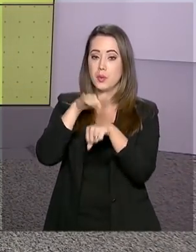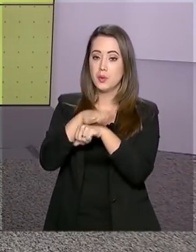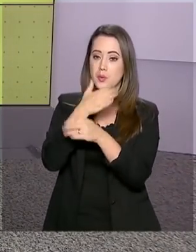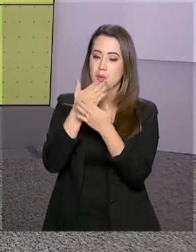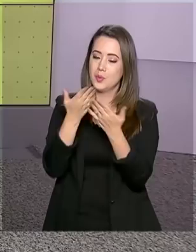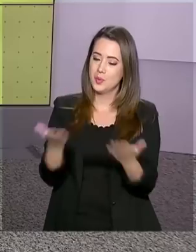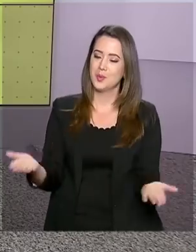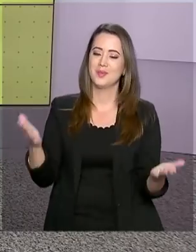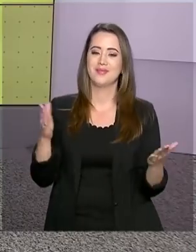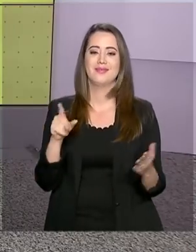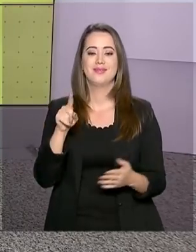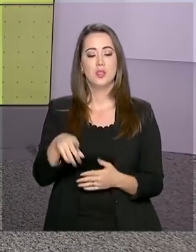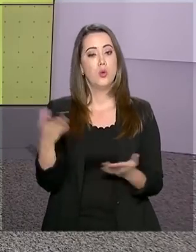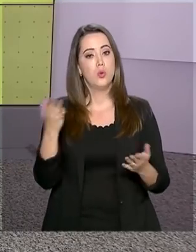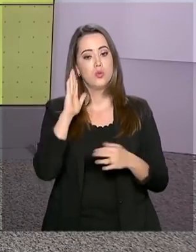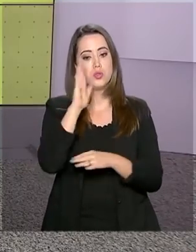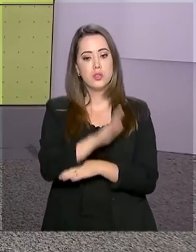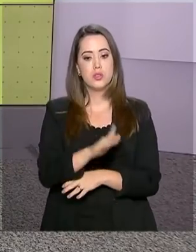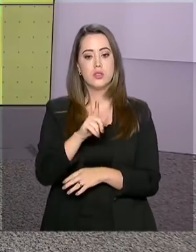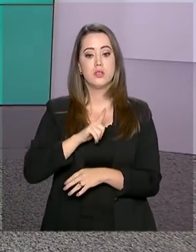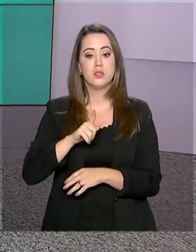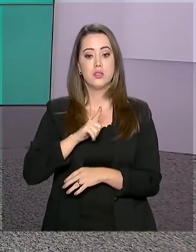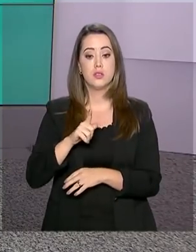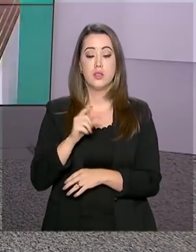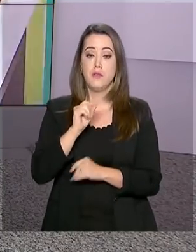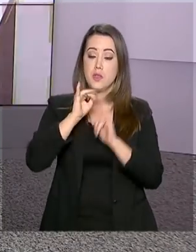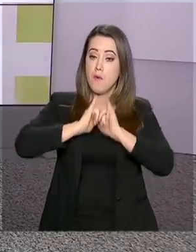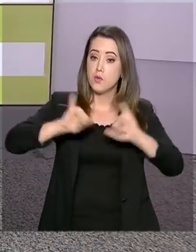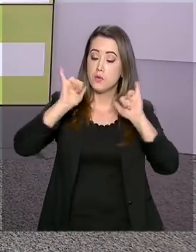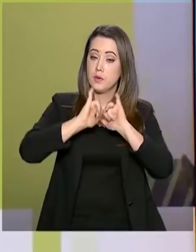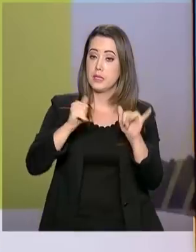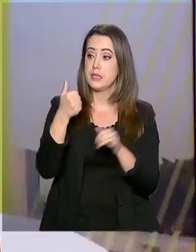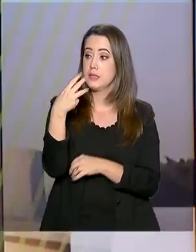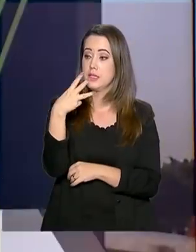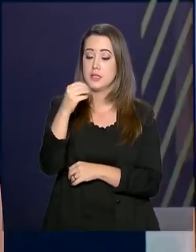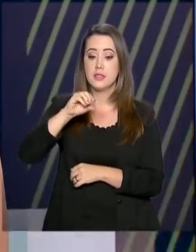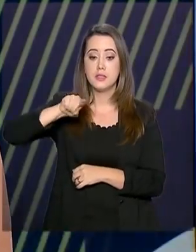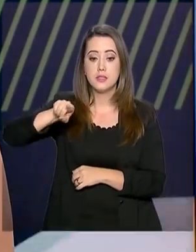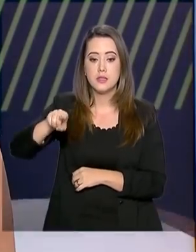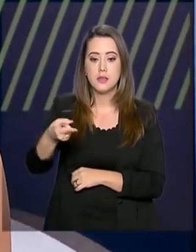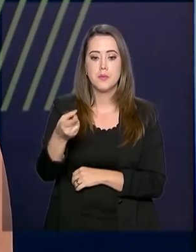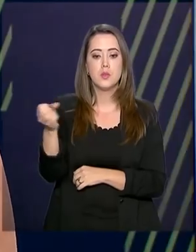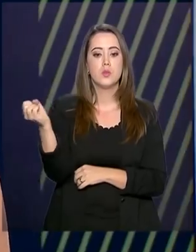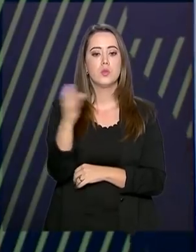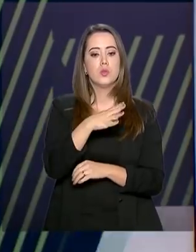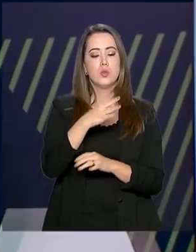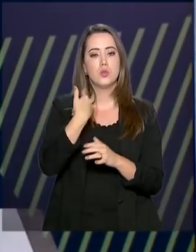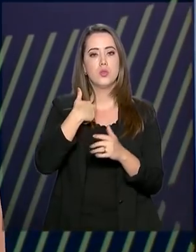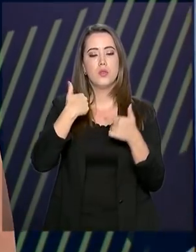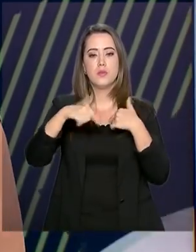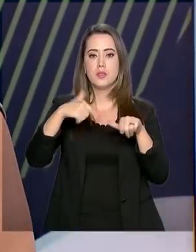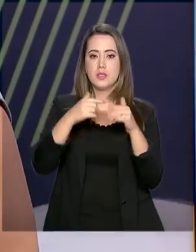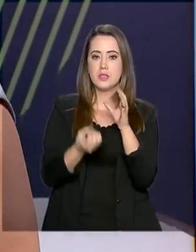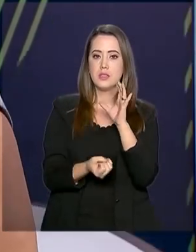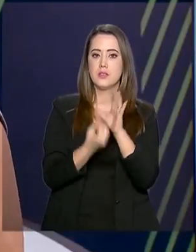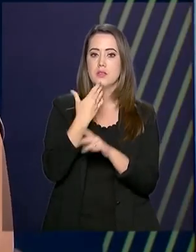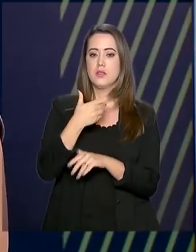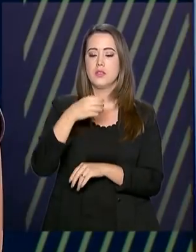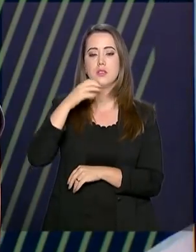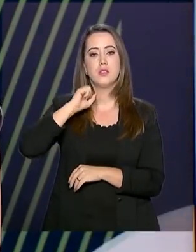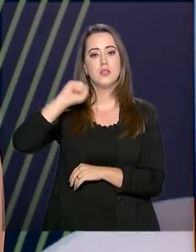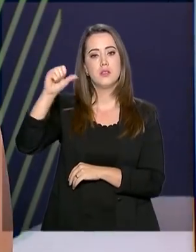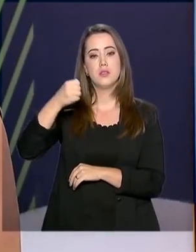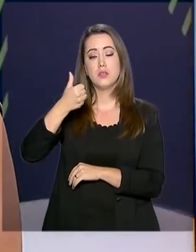dados hoje à tarde. Foram quase 130 mil novos postos de trabalho criados em abril de 2019.